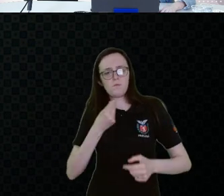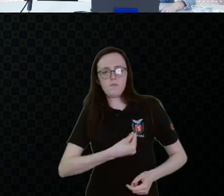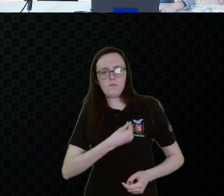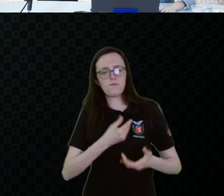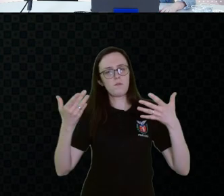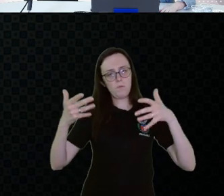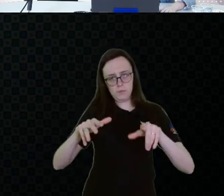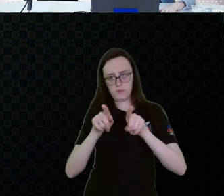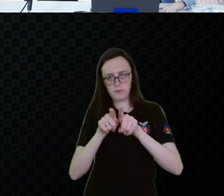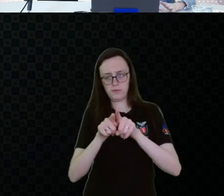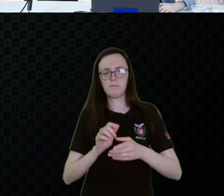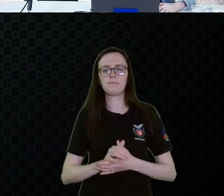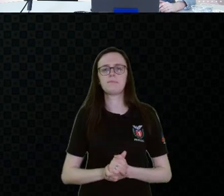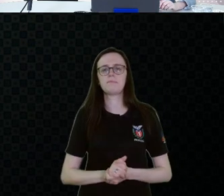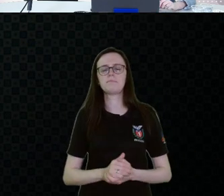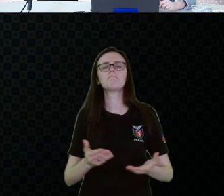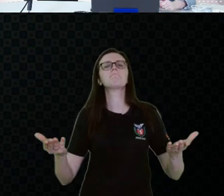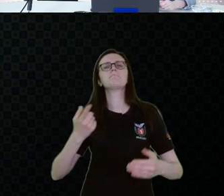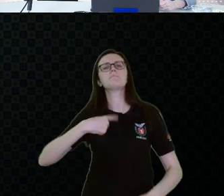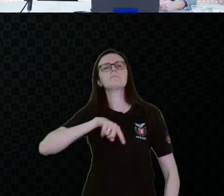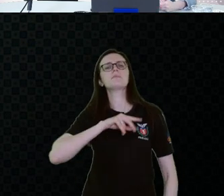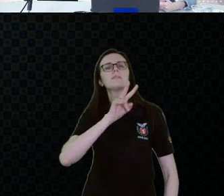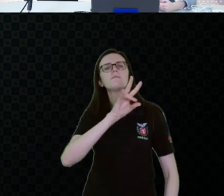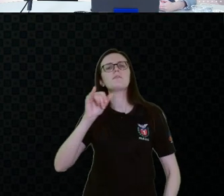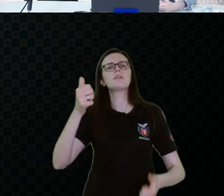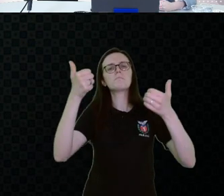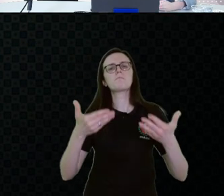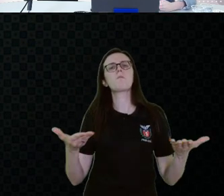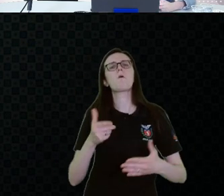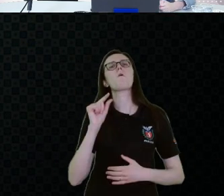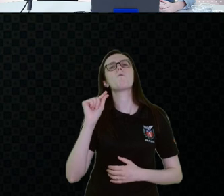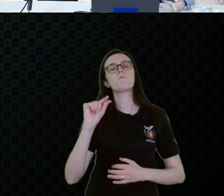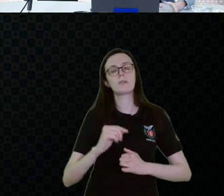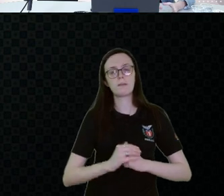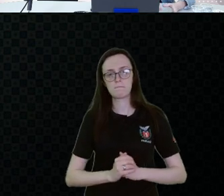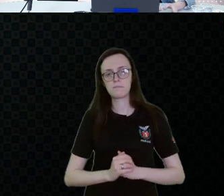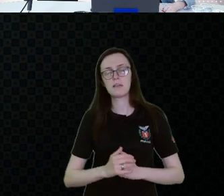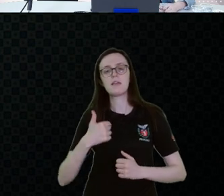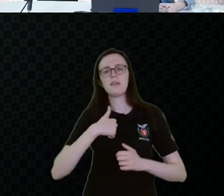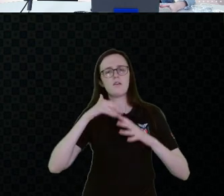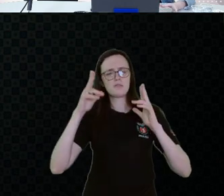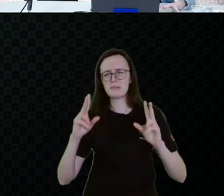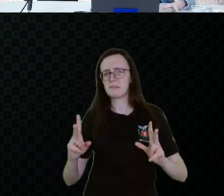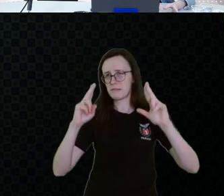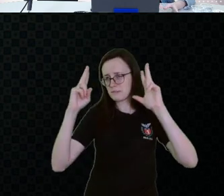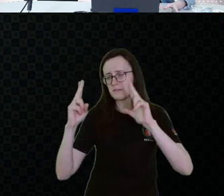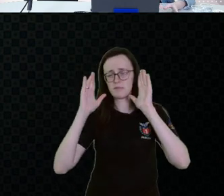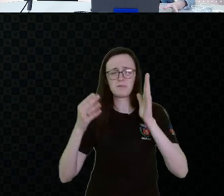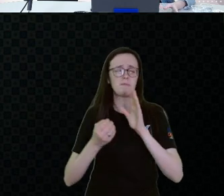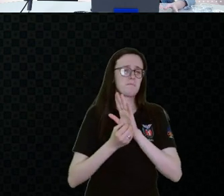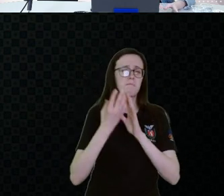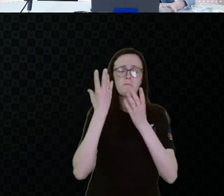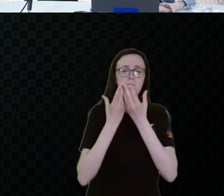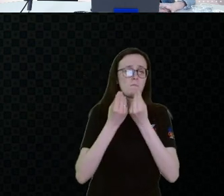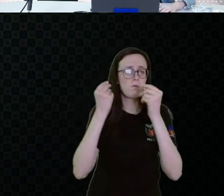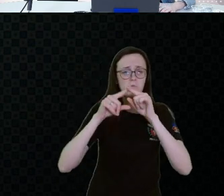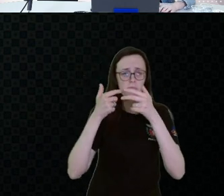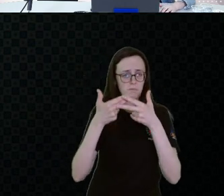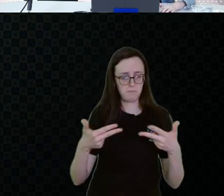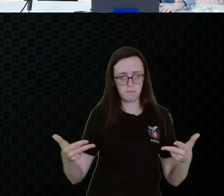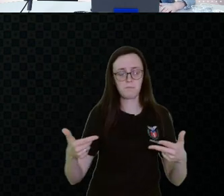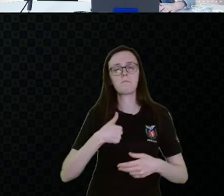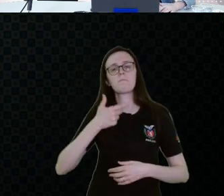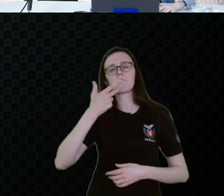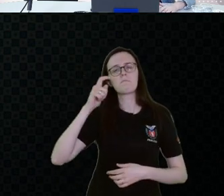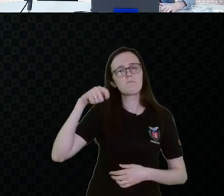inclusão. Então, o que a gente vai falar um pouquinho hoje, gente? Eu fiz um recorte, são muitos recursos, tá? Então,